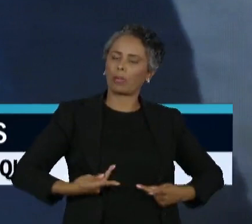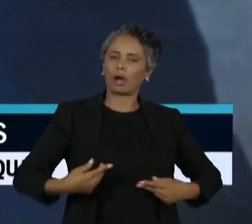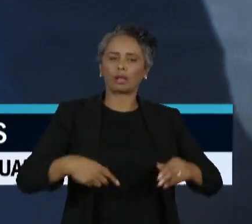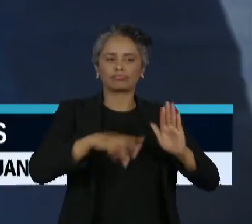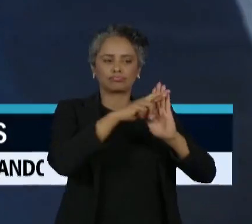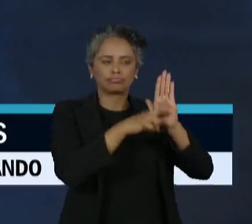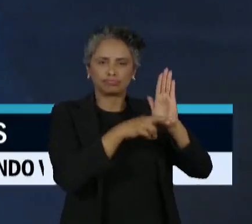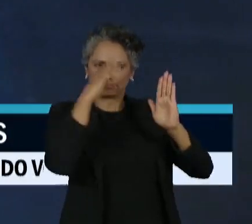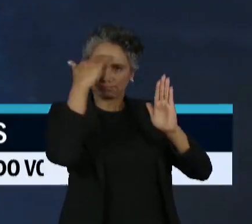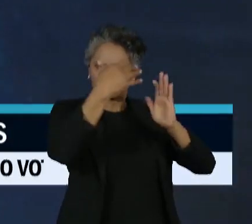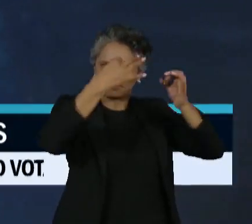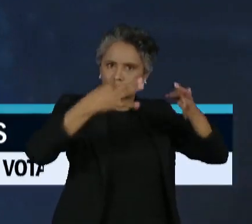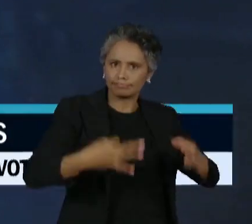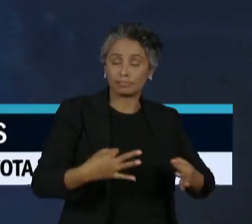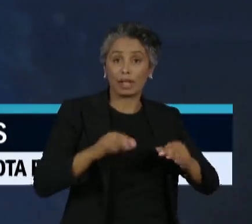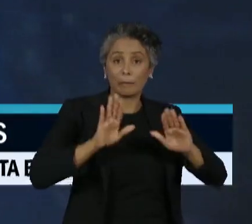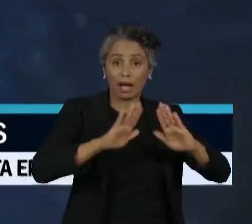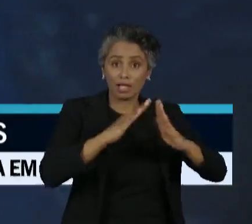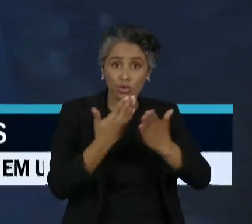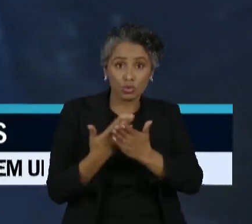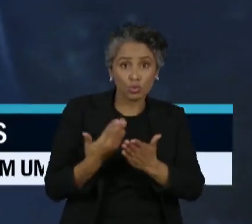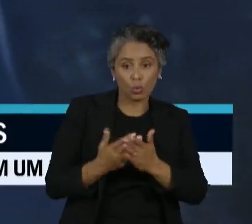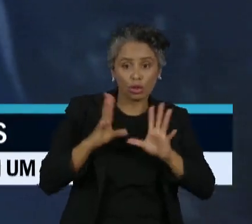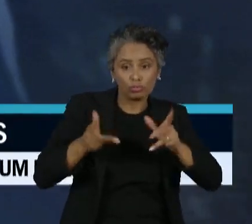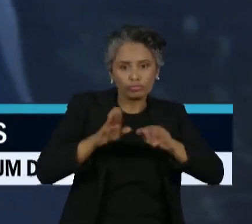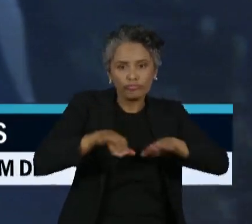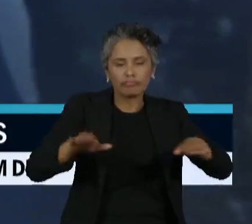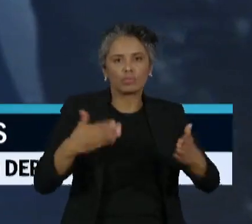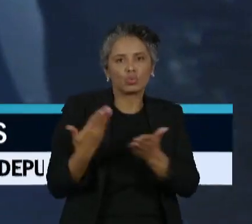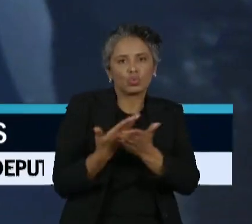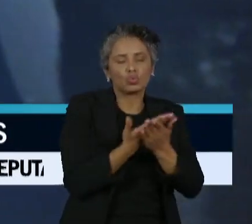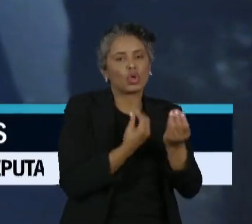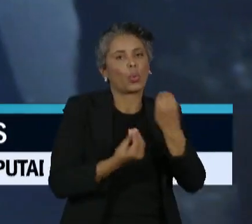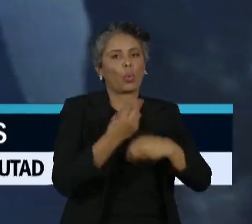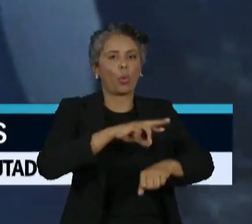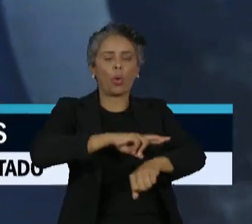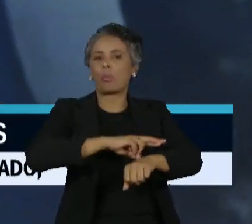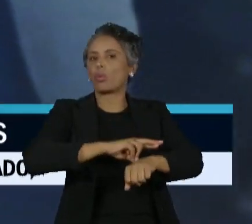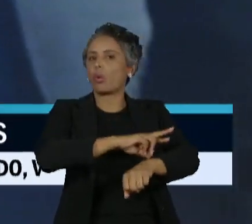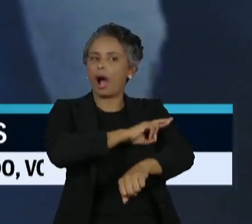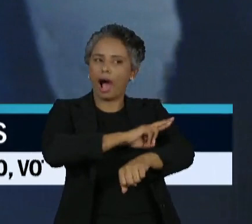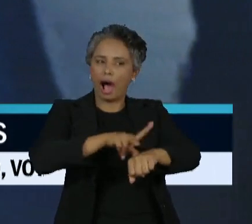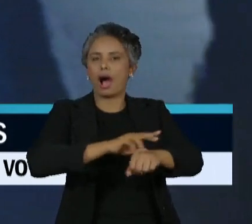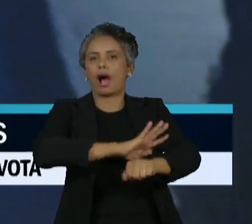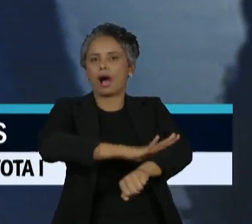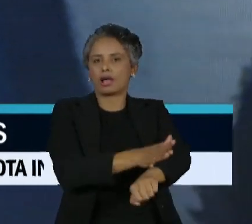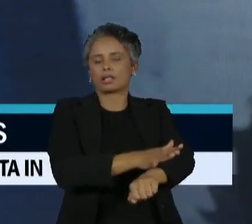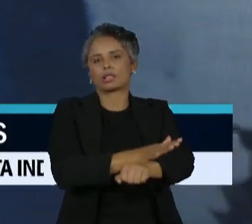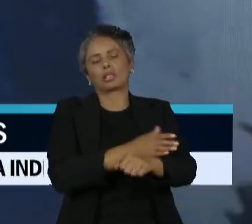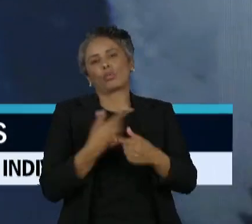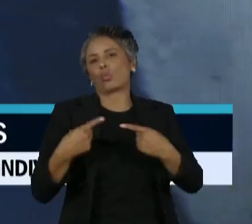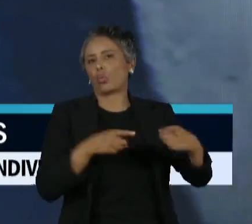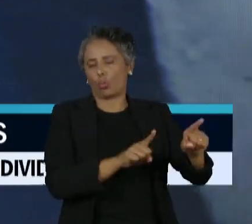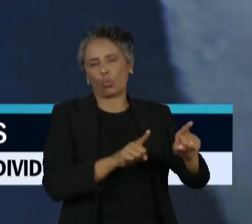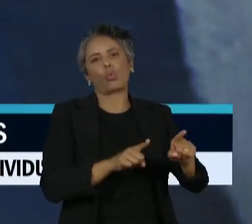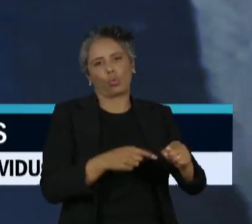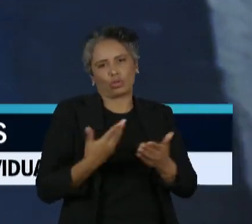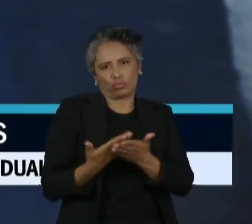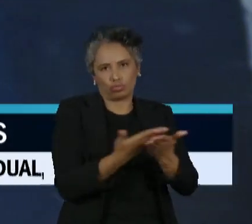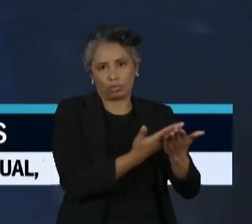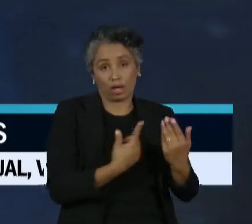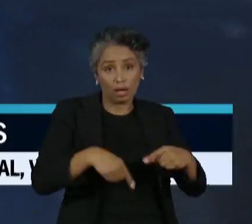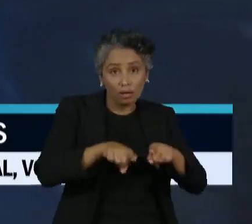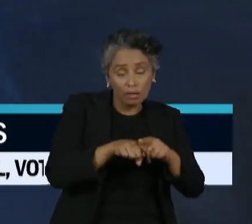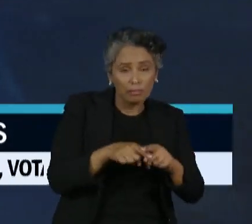Nas escolas, os agentes estudam ações antirracistas. Já a Polícia Civil afirmou que também conta com diversas disciplinas,